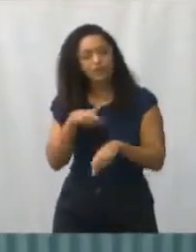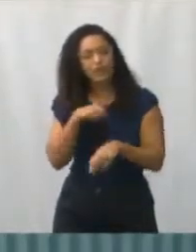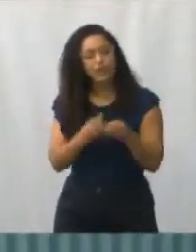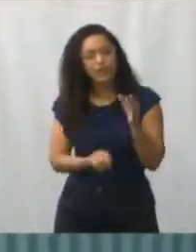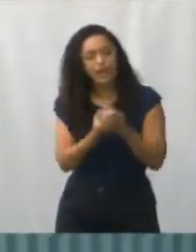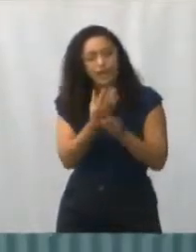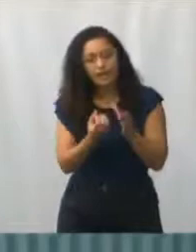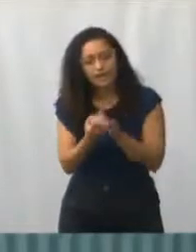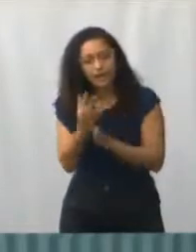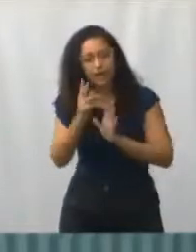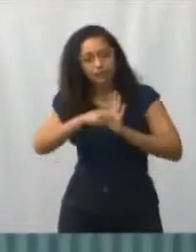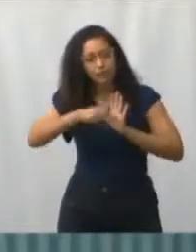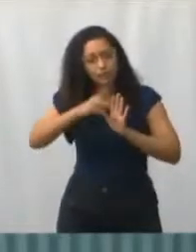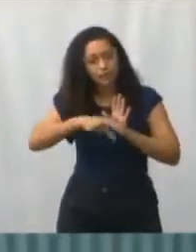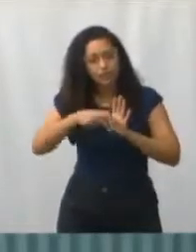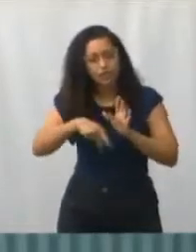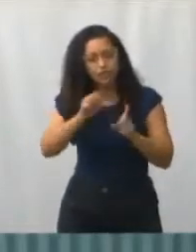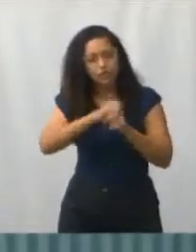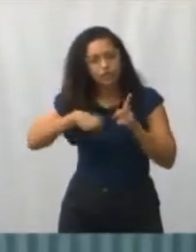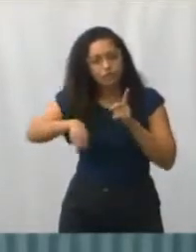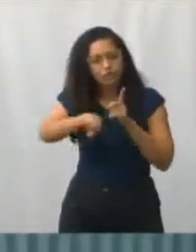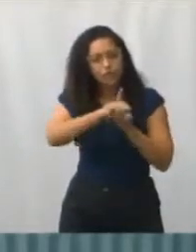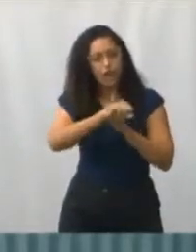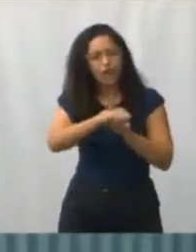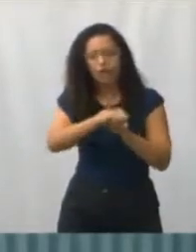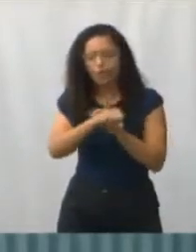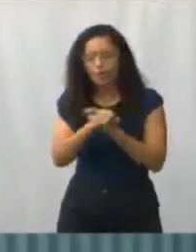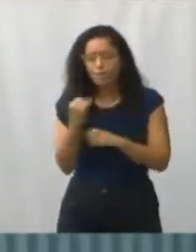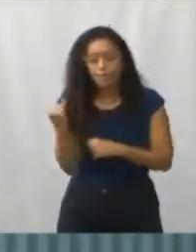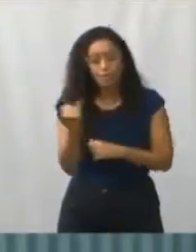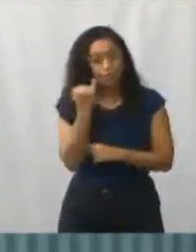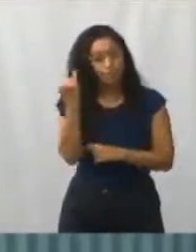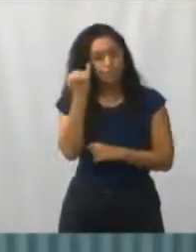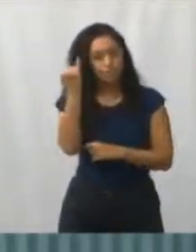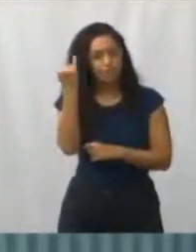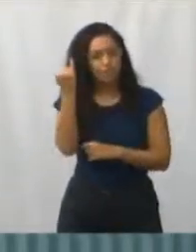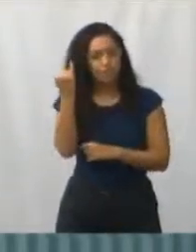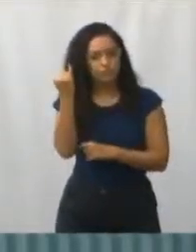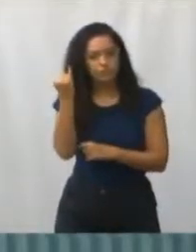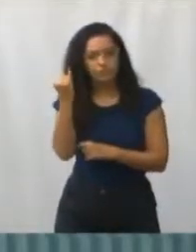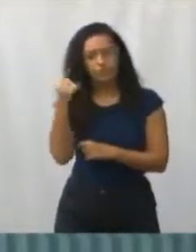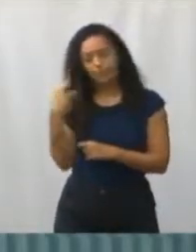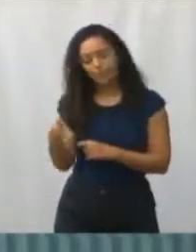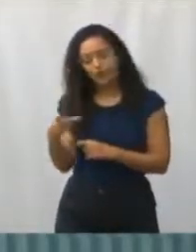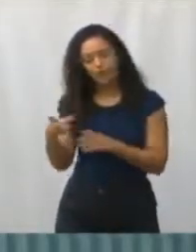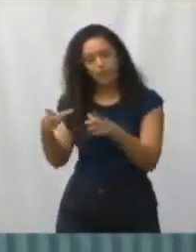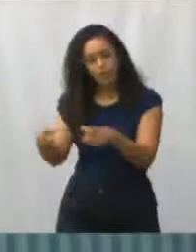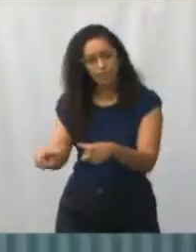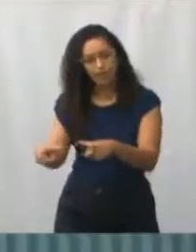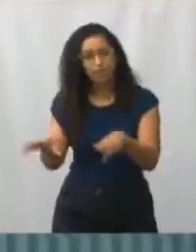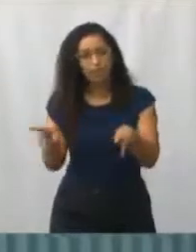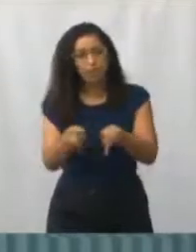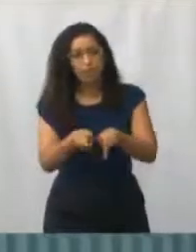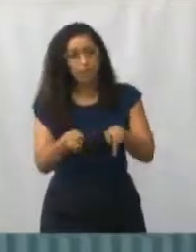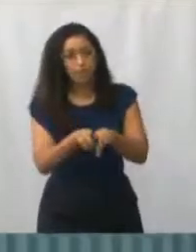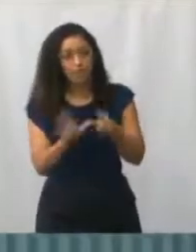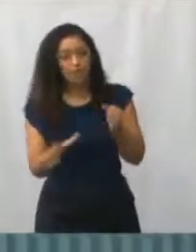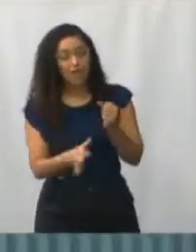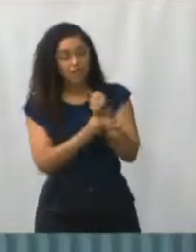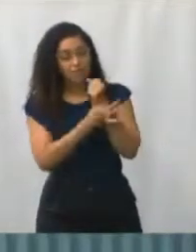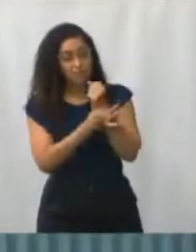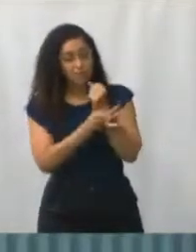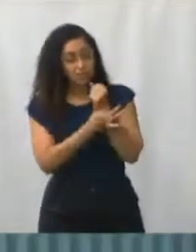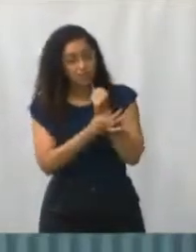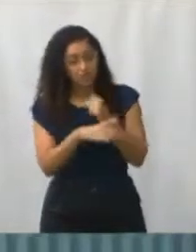para aquela área. E a gente sabe que a segurança, a segurança não é simplesmente